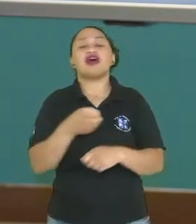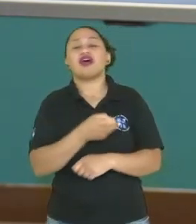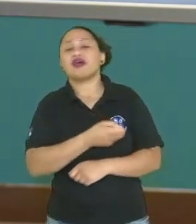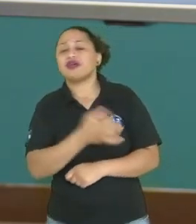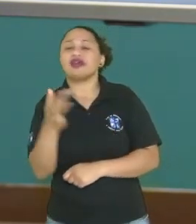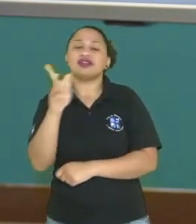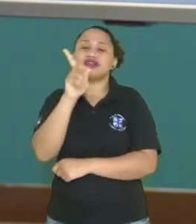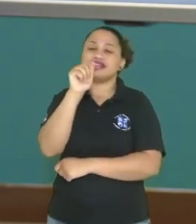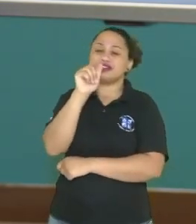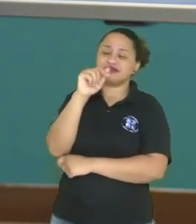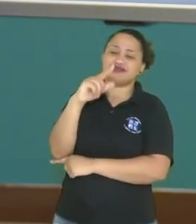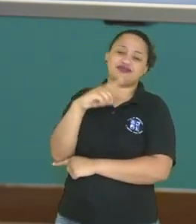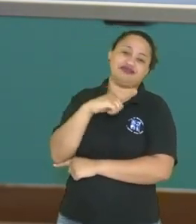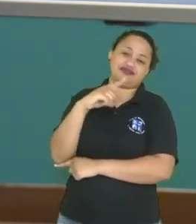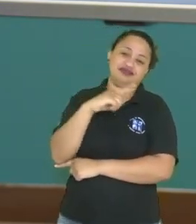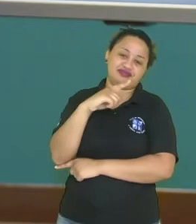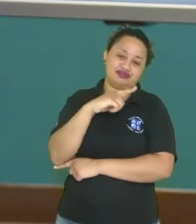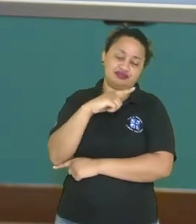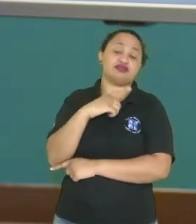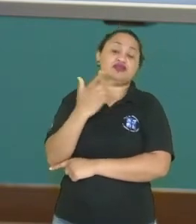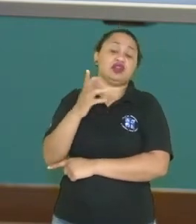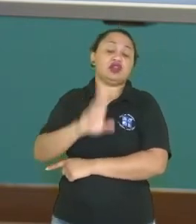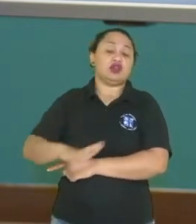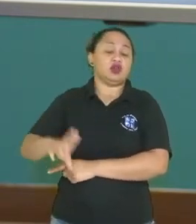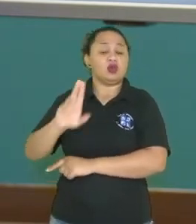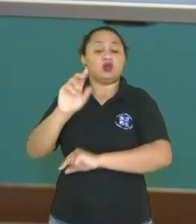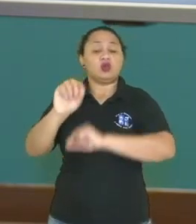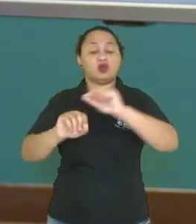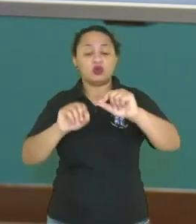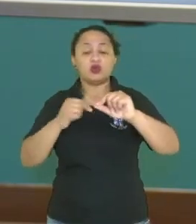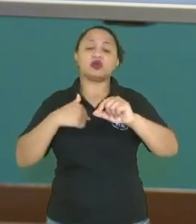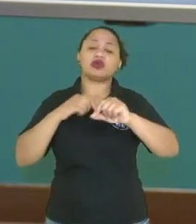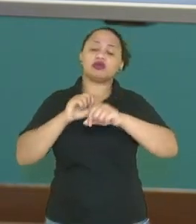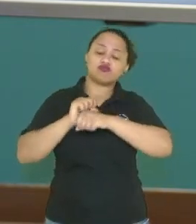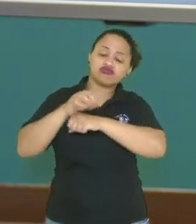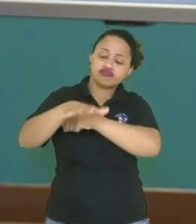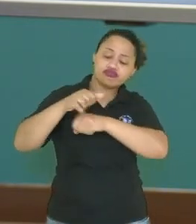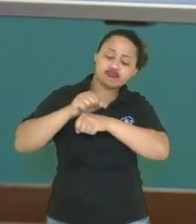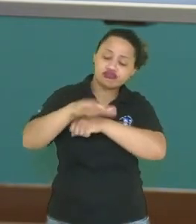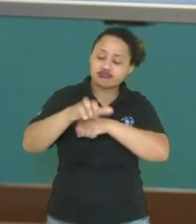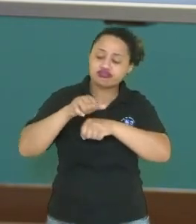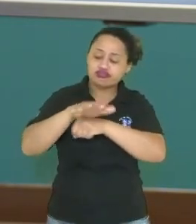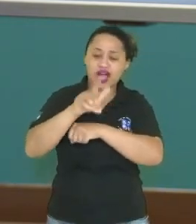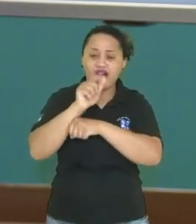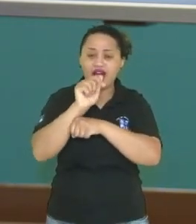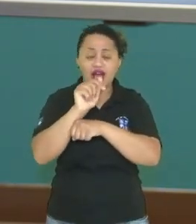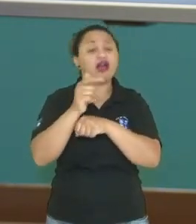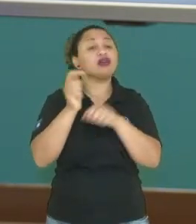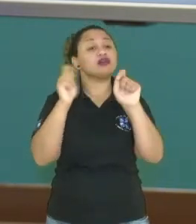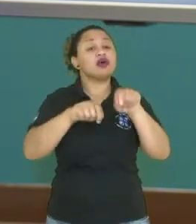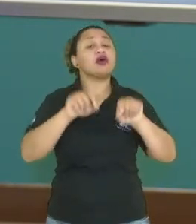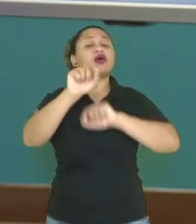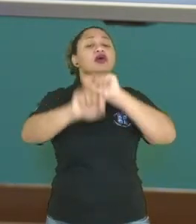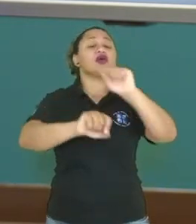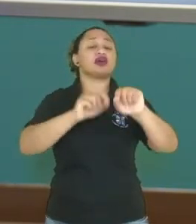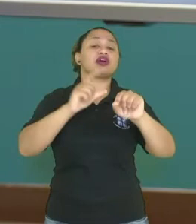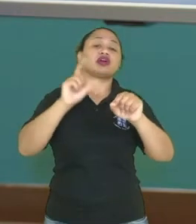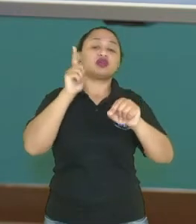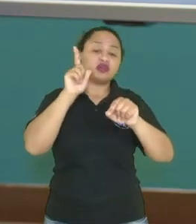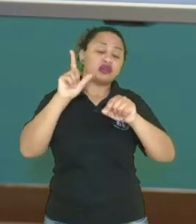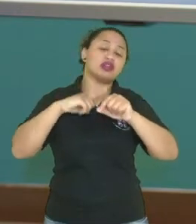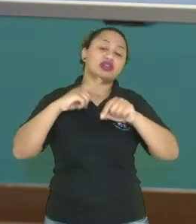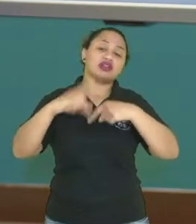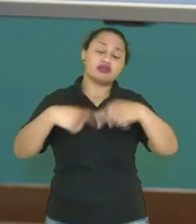muita água, então, né, utiliza ali, assim, as represas, né, para que possam, então, gerar a